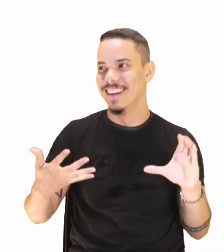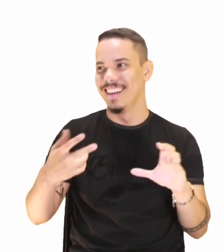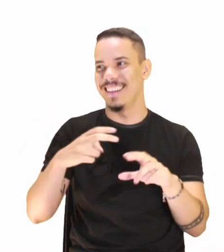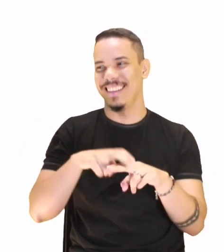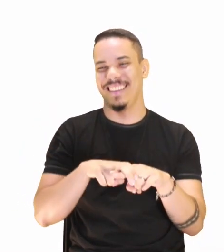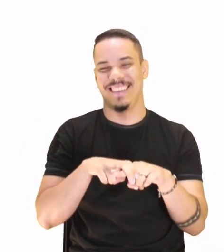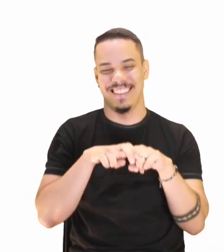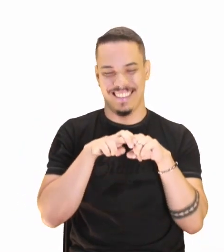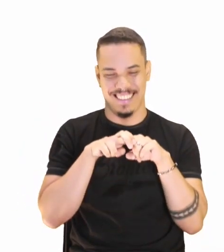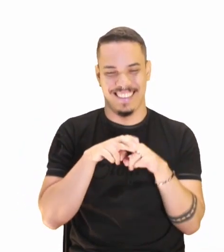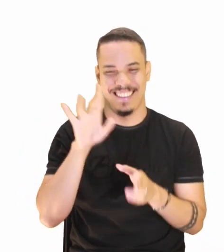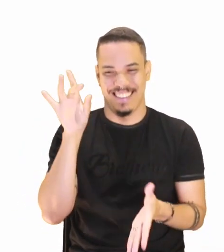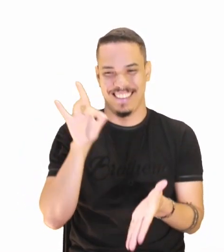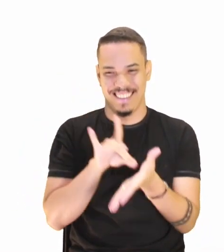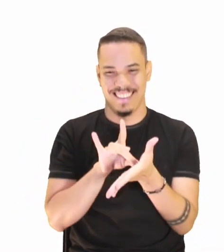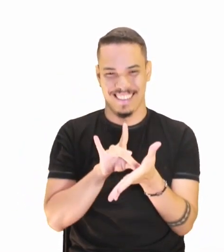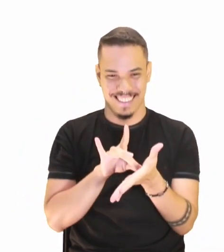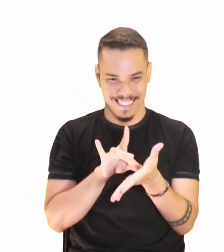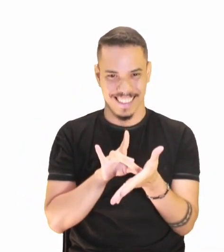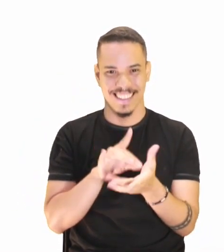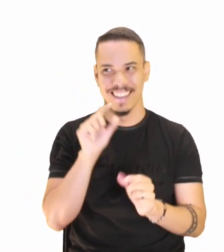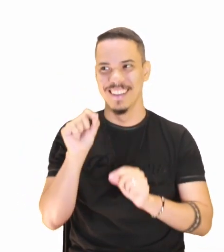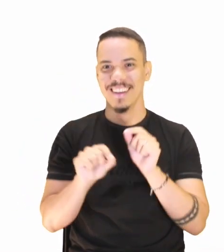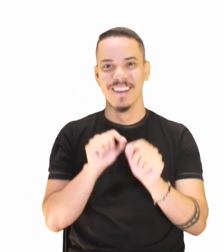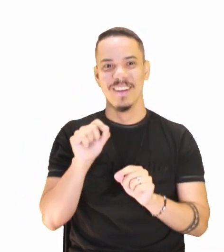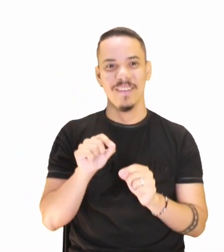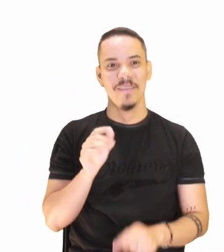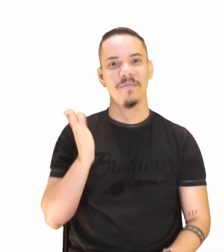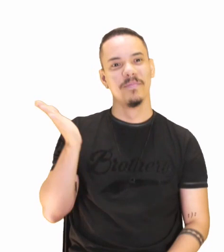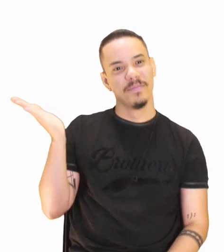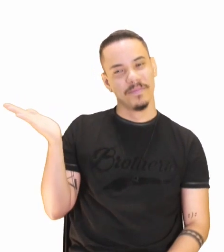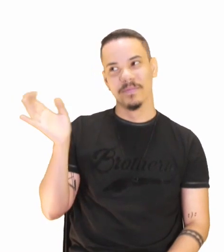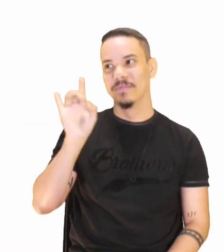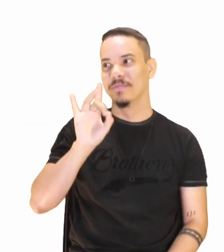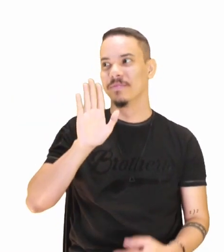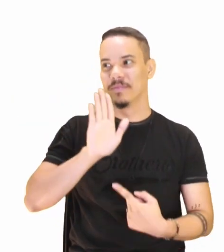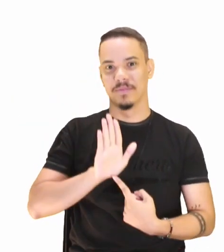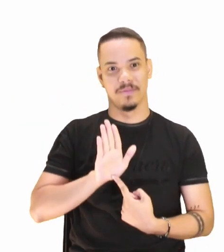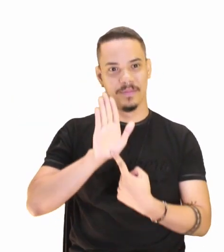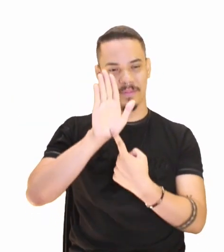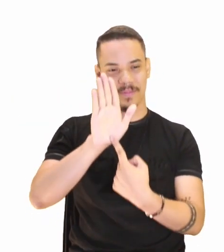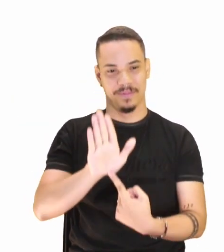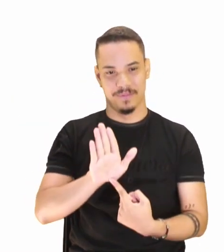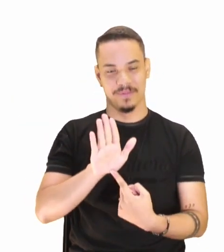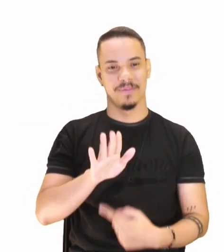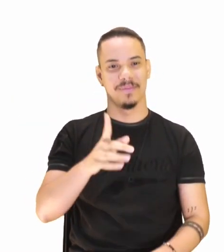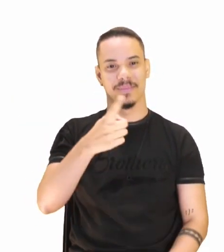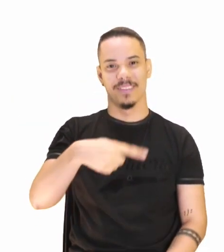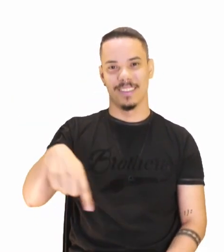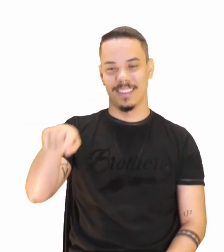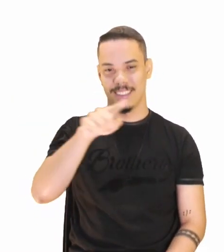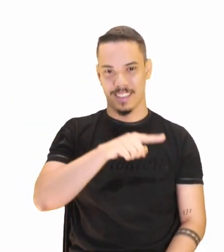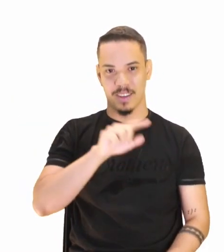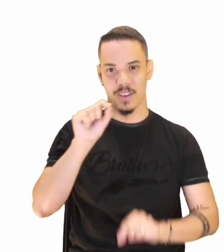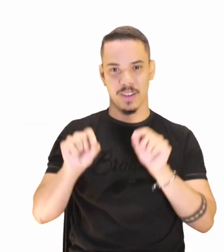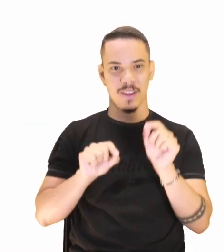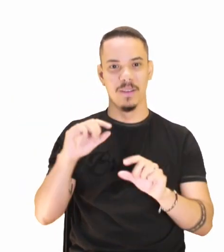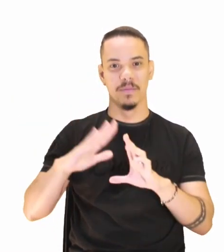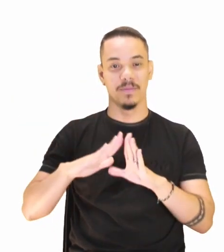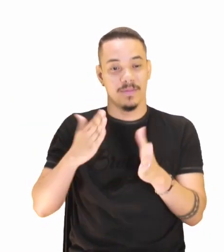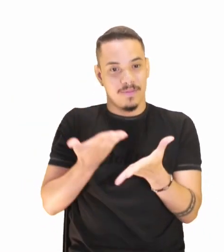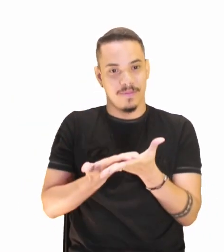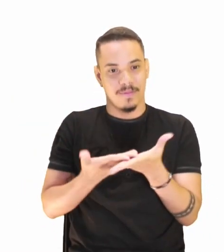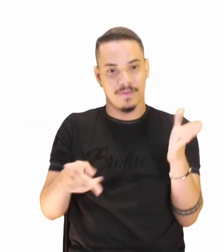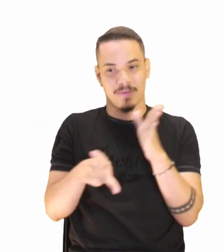certo? Então, na verdade, aqui foi uma apresentação, né, trazendo aí pra você, essa escola,